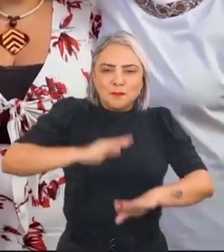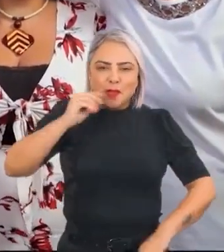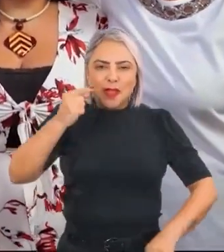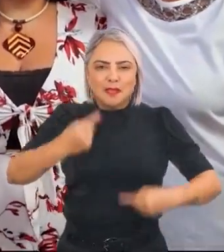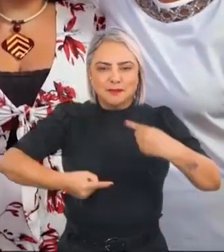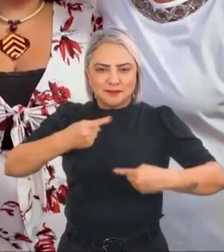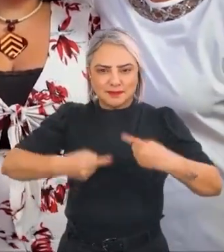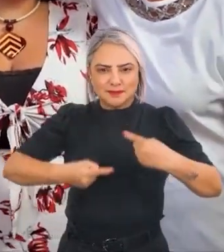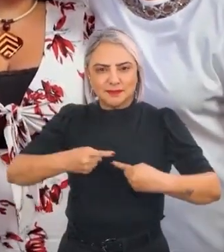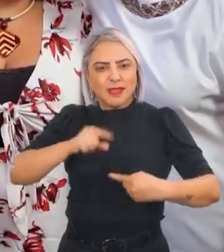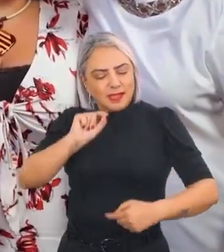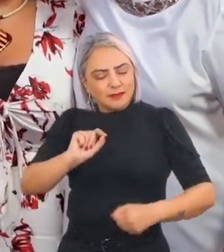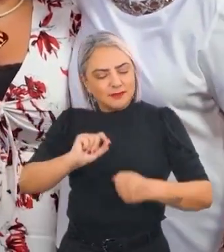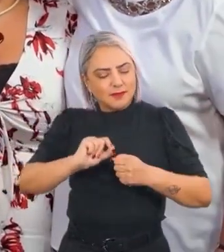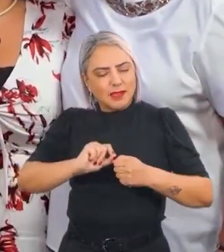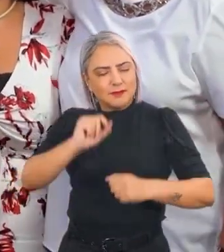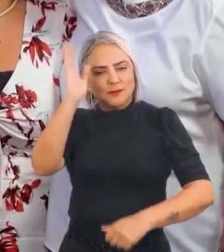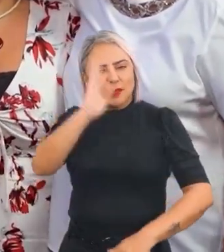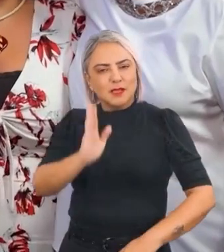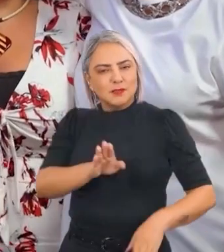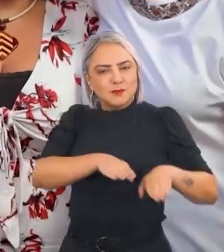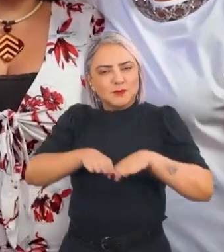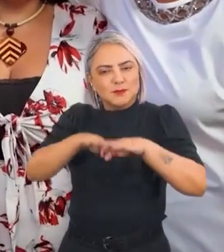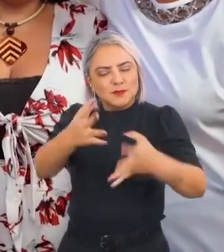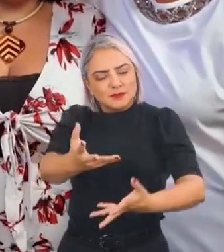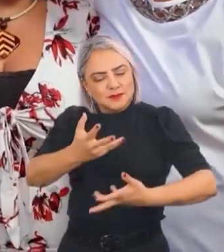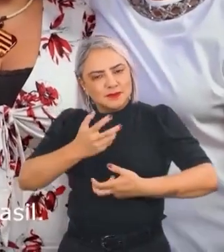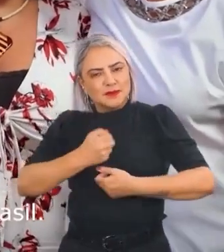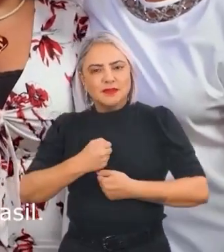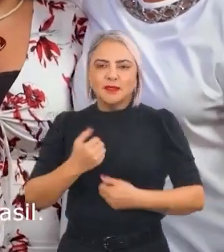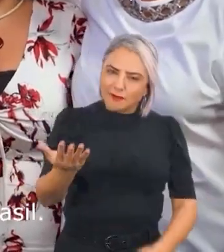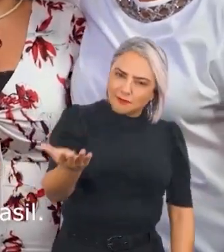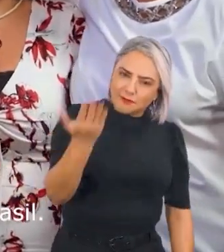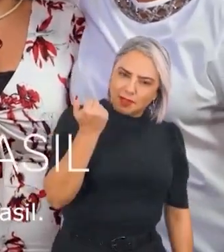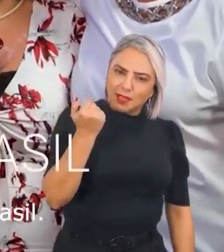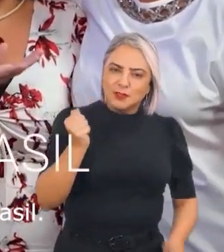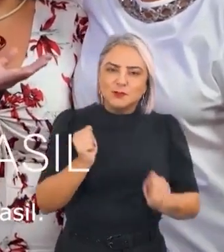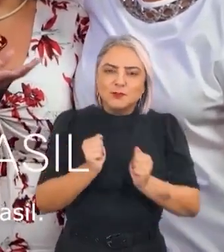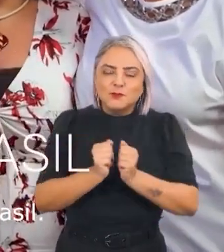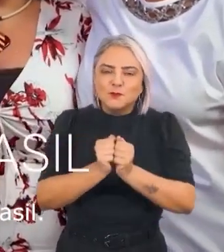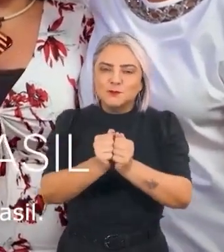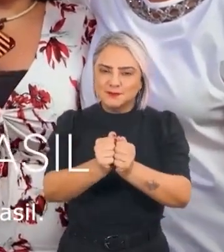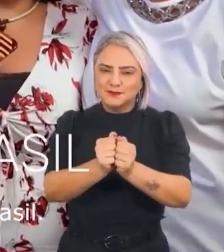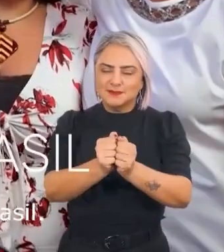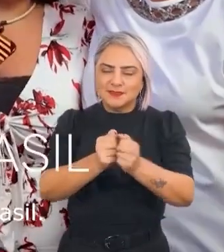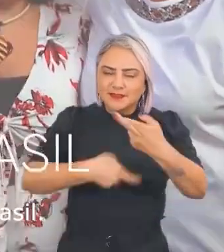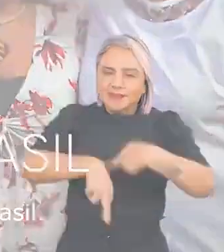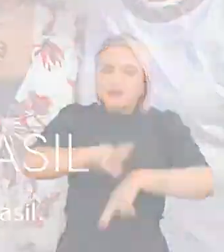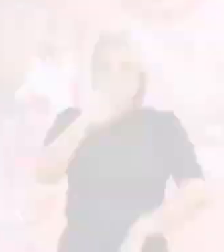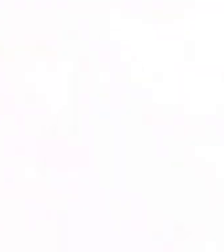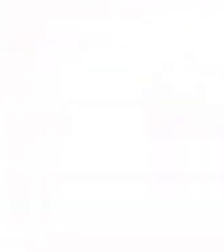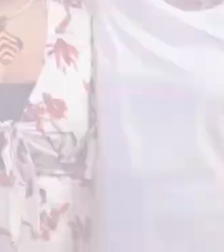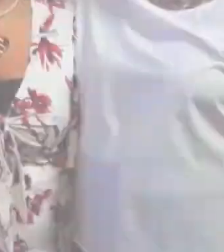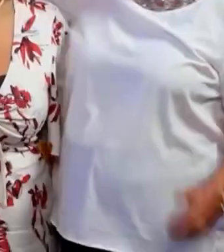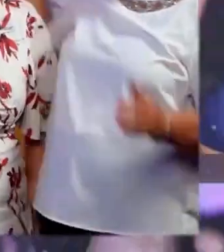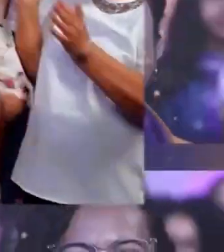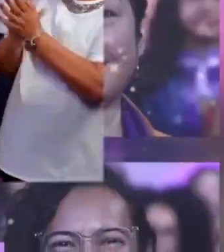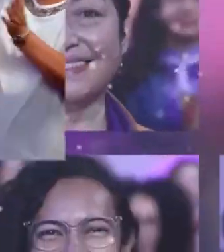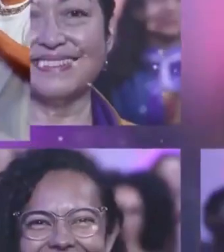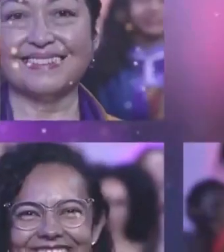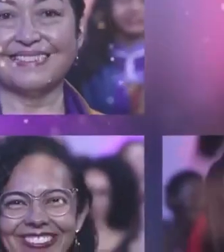mais da política. É assim que faremos um Brasil mais justo e acolhedor. Vem com a gente, vamos juntas reconstruir o Brasil.